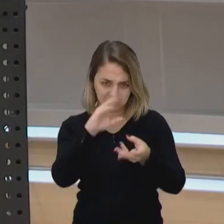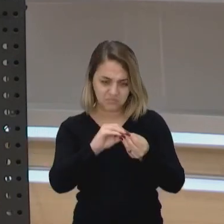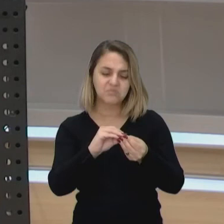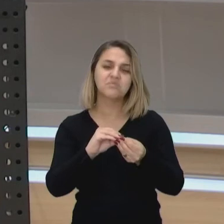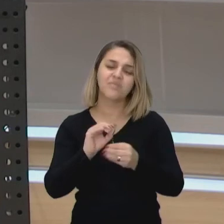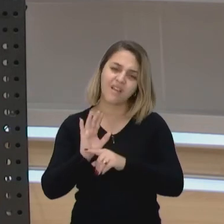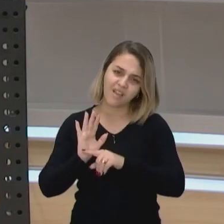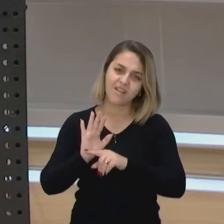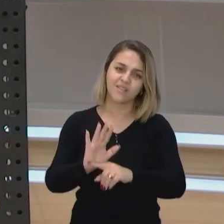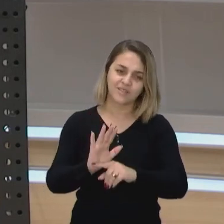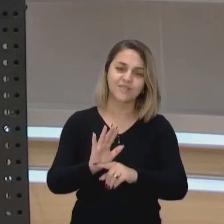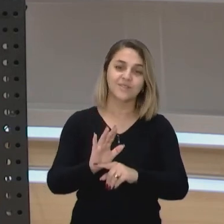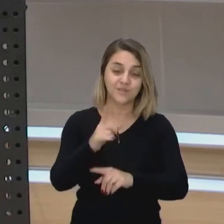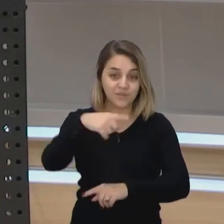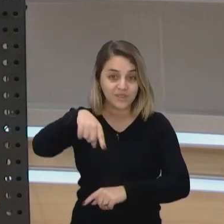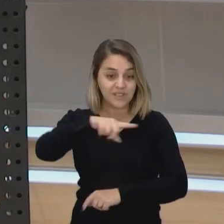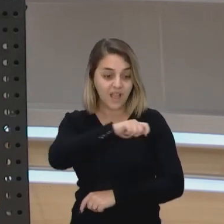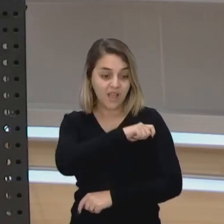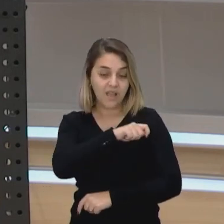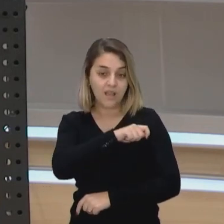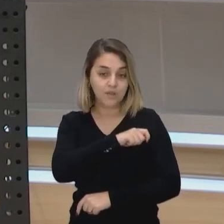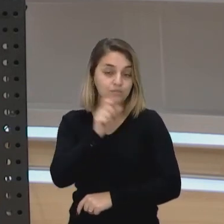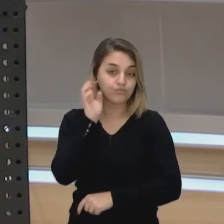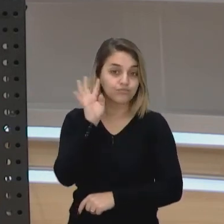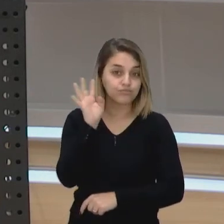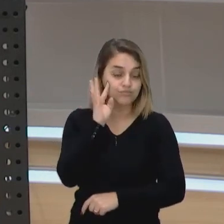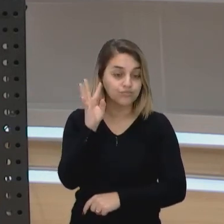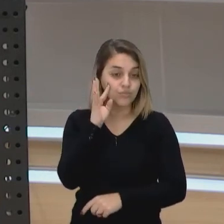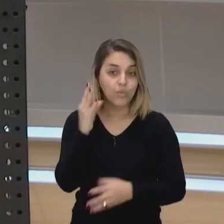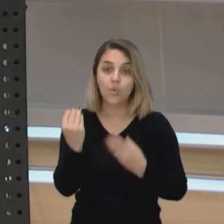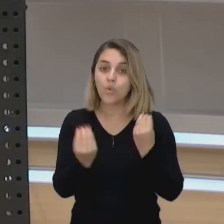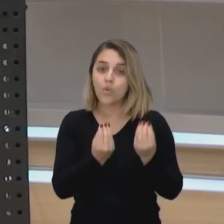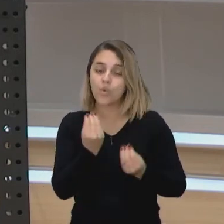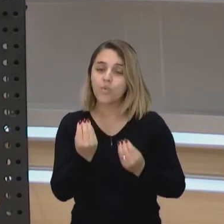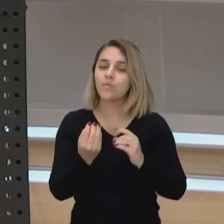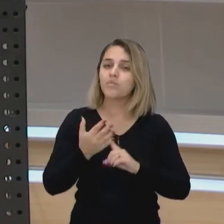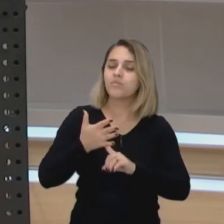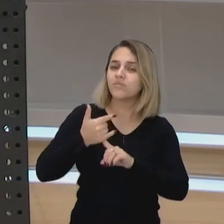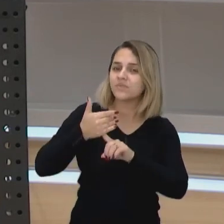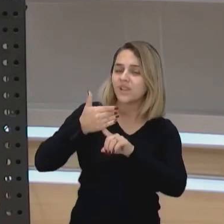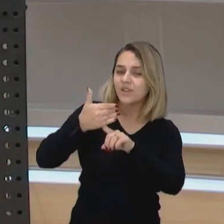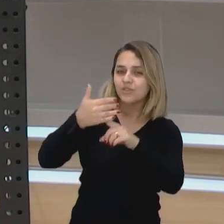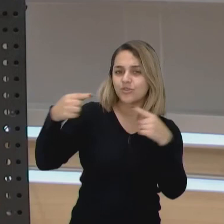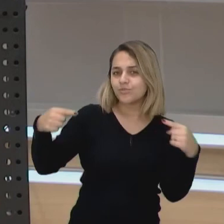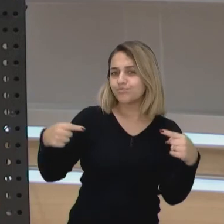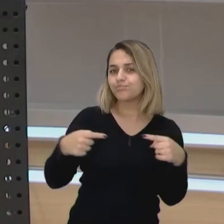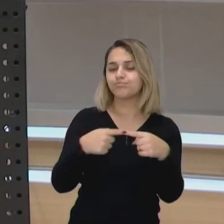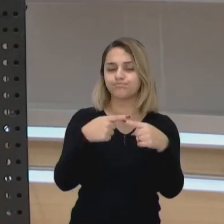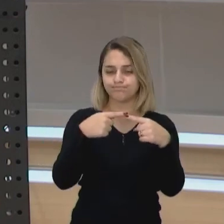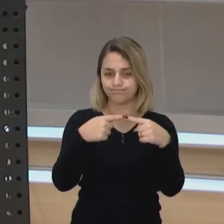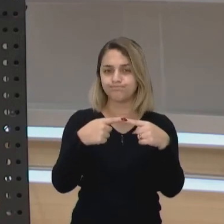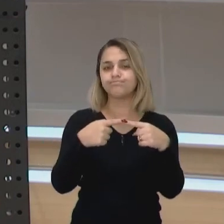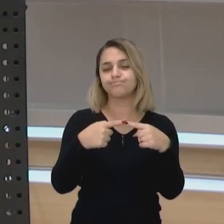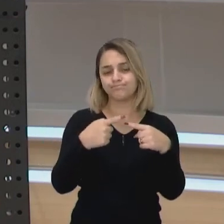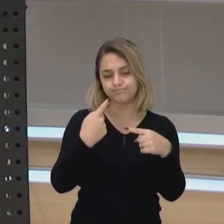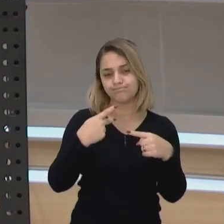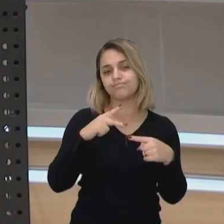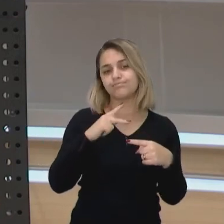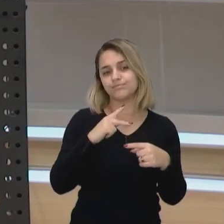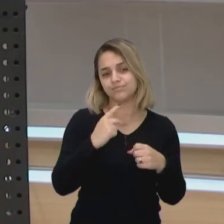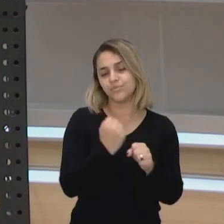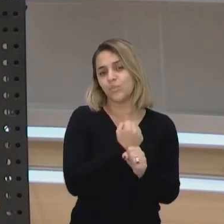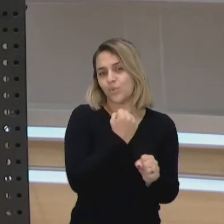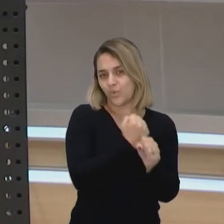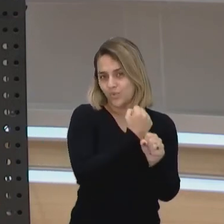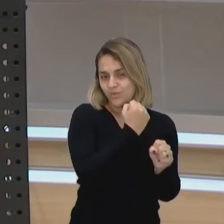para que você estudante possa estar pensando em tecnologias adequadas para a construção de